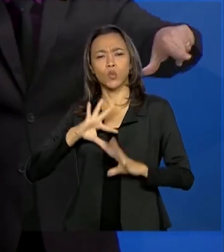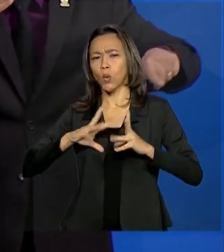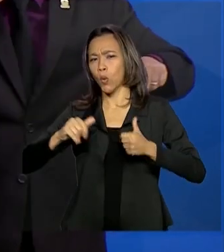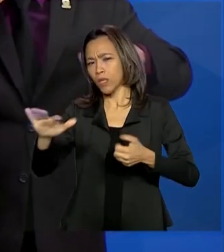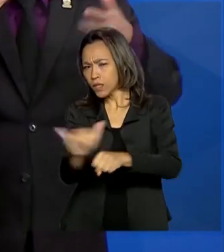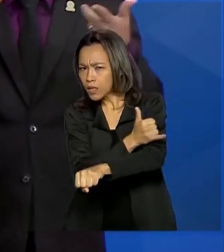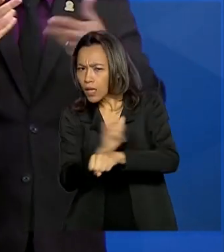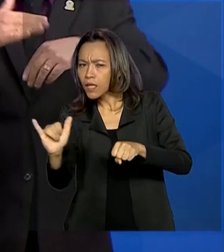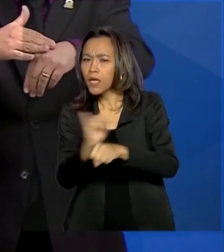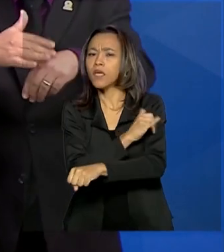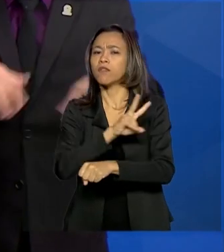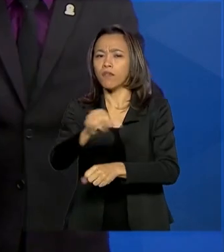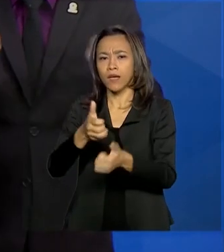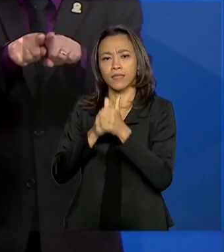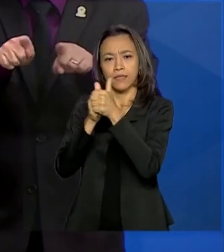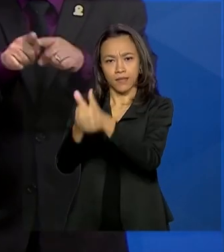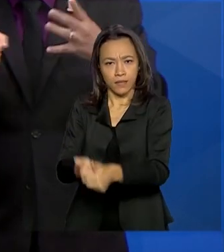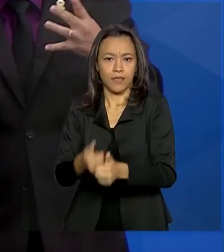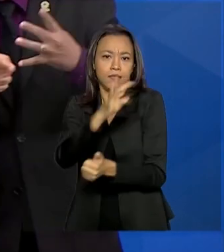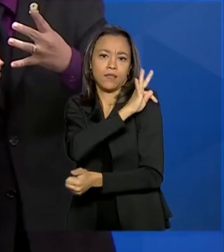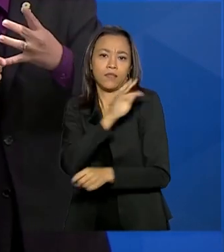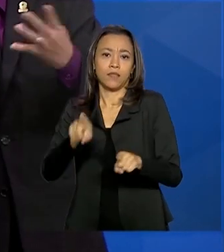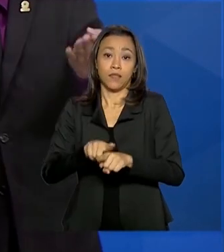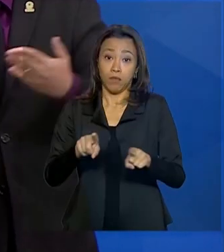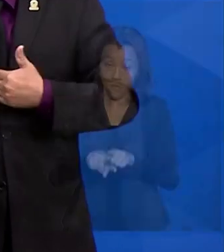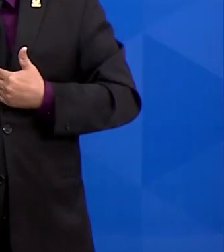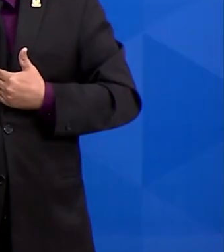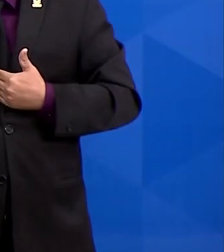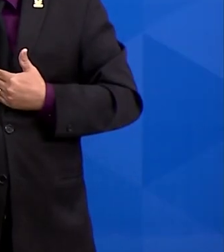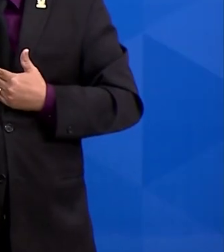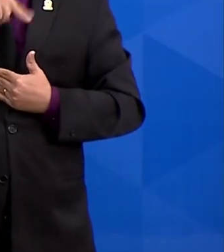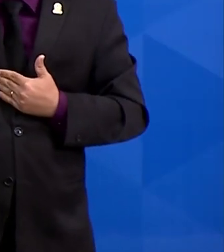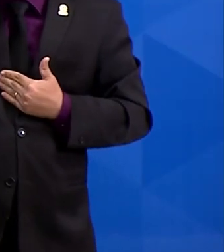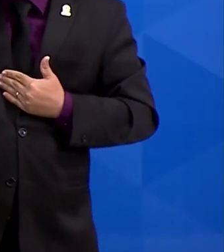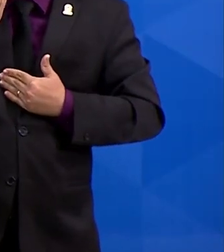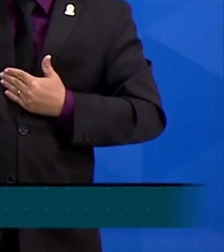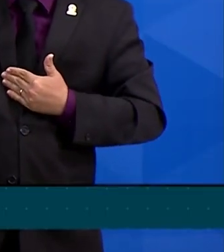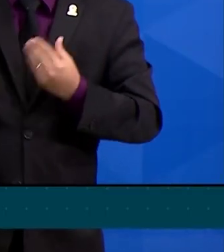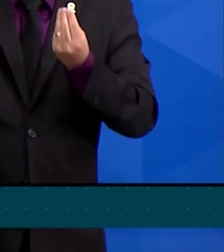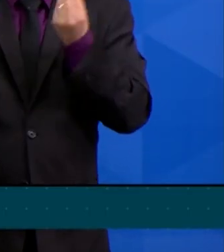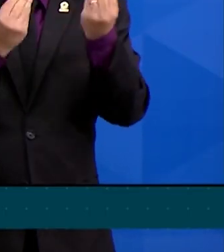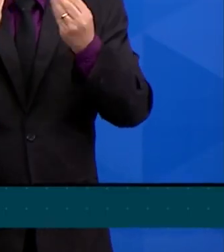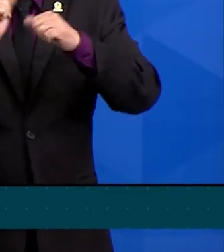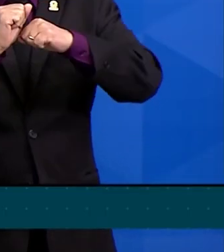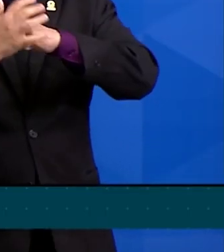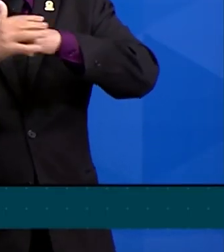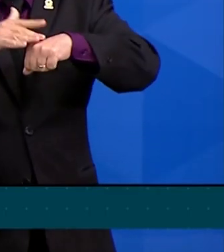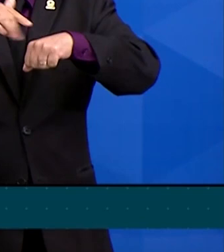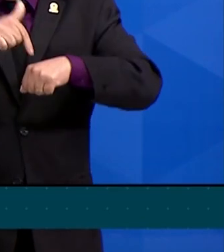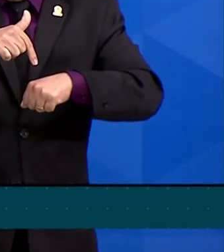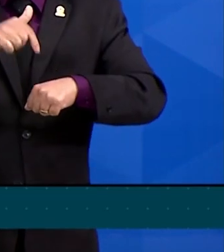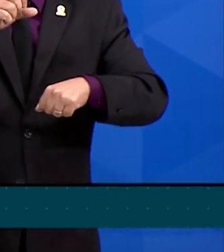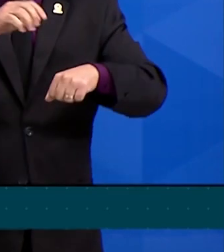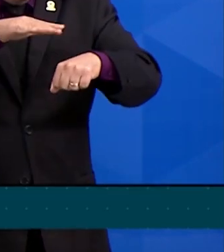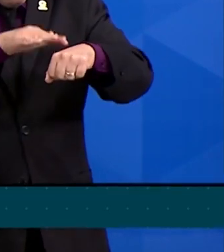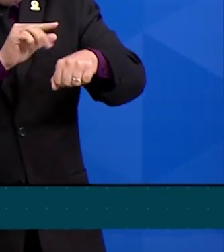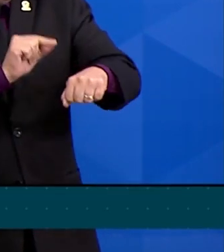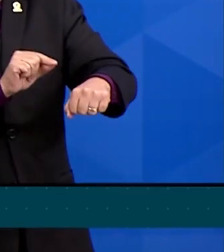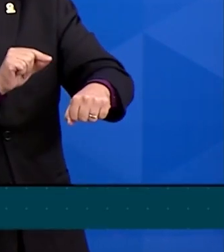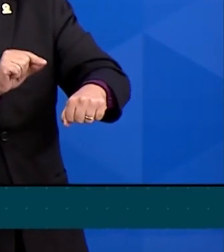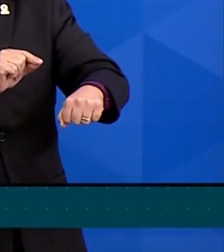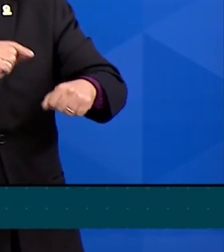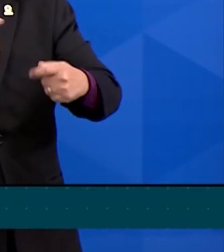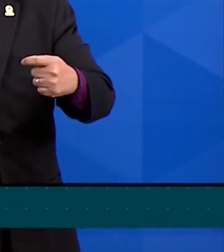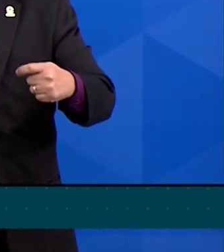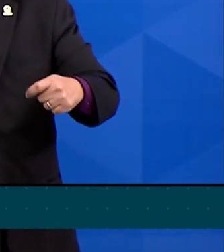base na ciência e em dados técnicos. A gente tem que entender mais da doença. Porque quanto mais a gente entender da doença, maior vai ser a nossa